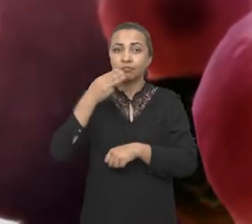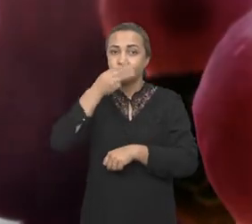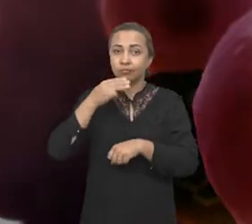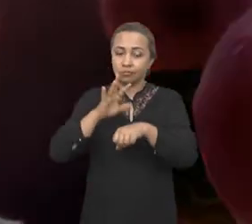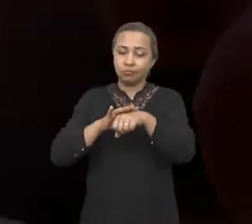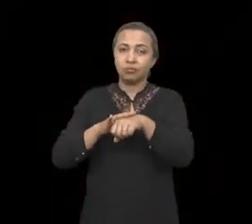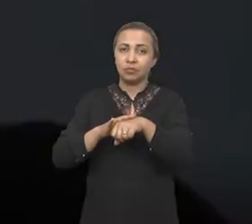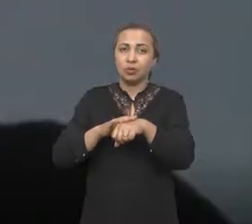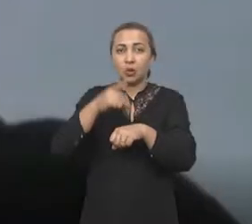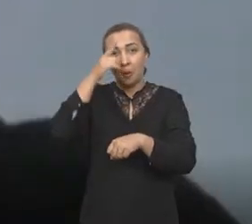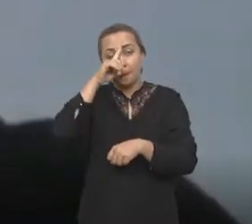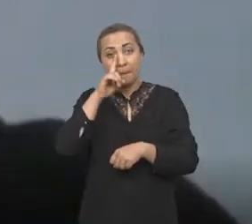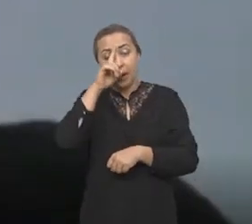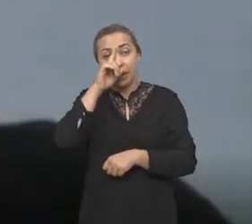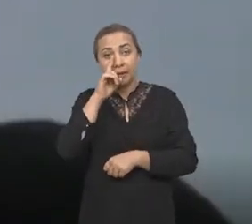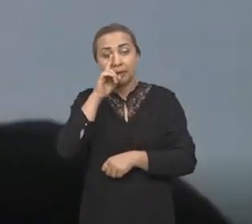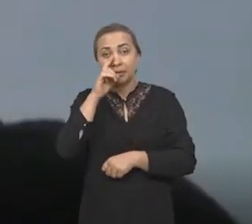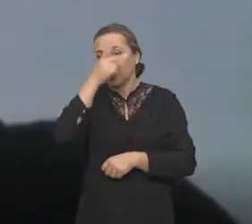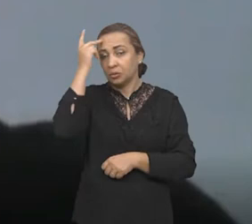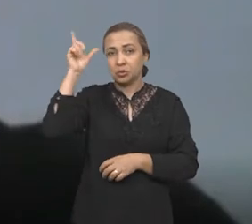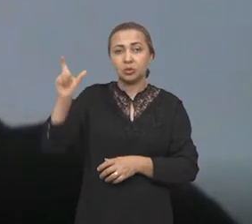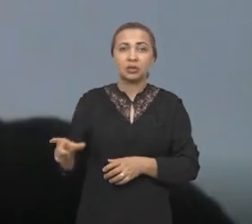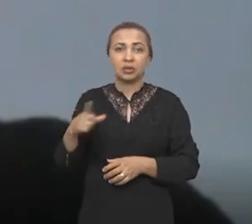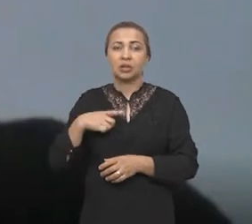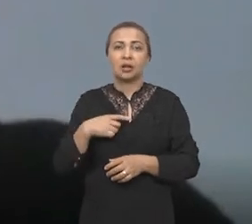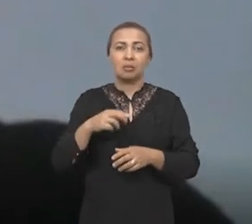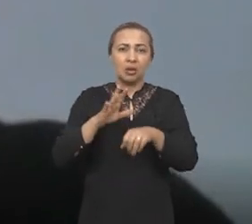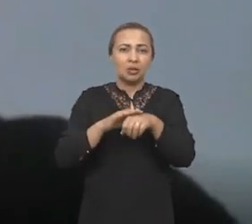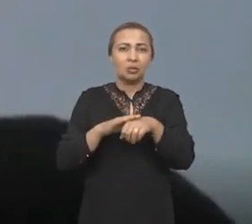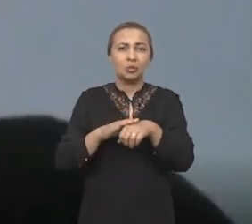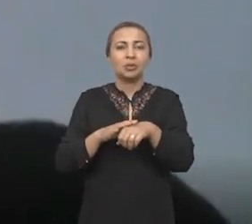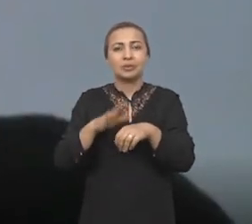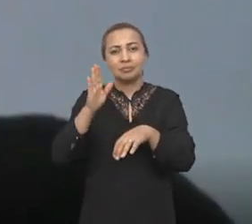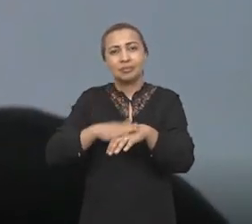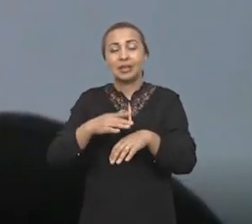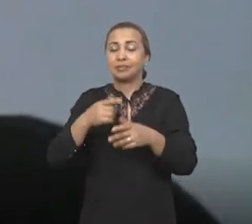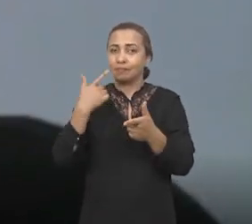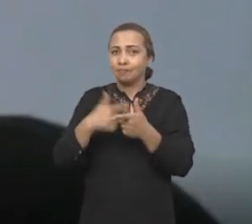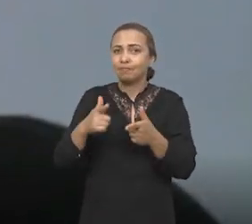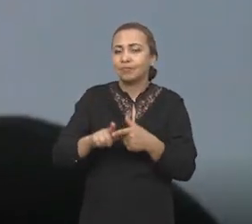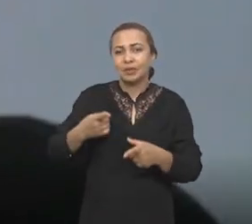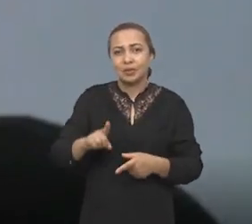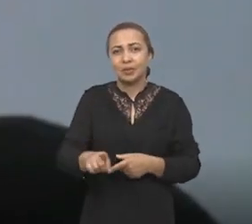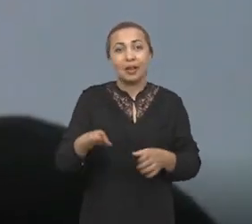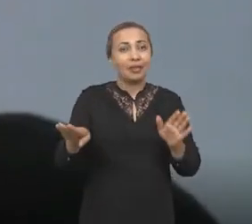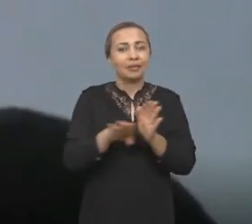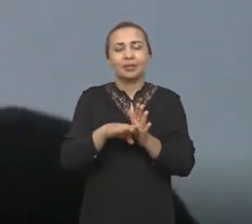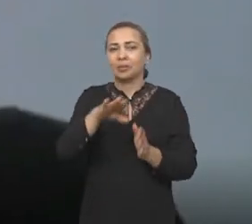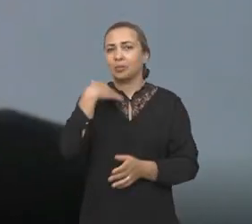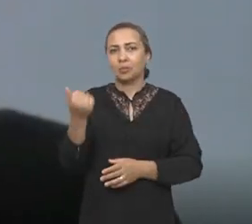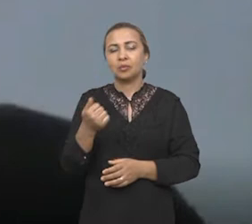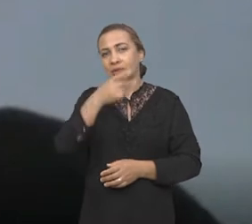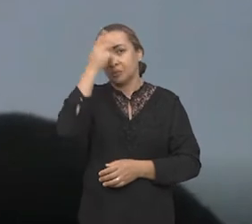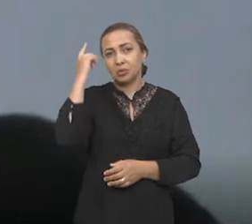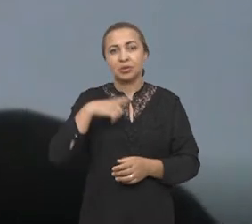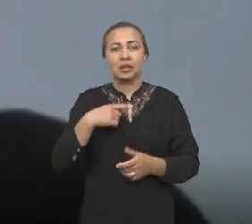risco desses pacientes virem a ter uma doença mais crônica ou até a óbito aumentava. Então muitos desses indivíduos que têm